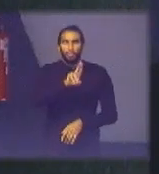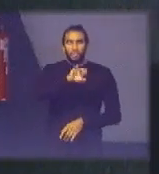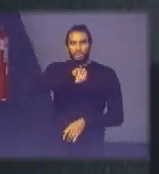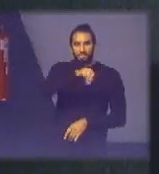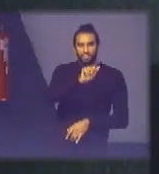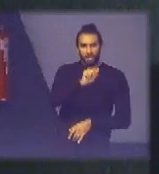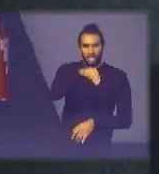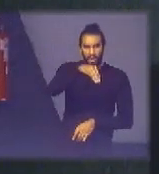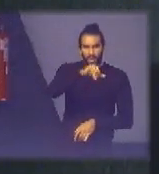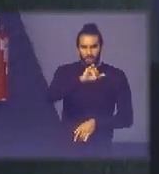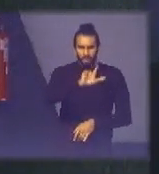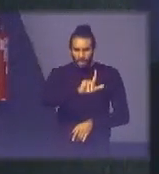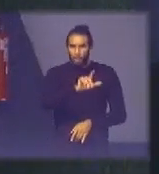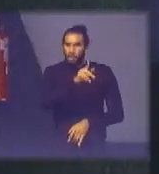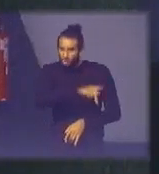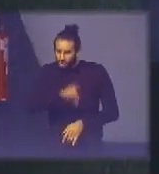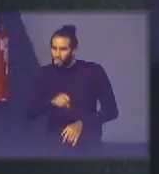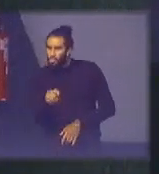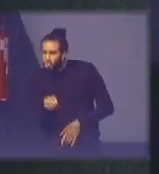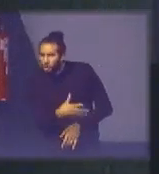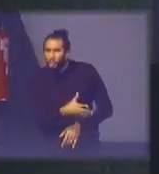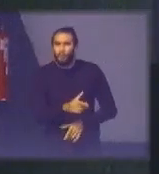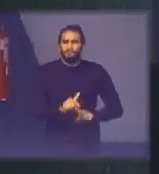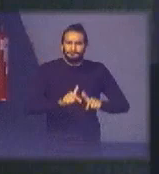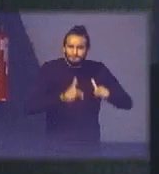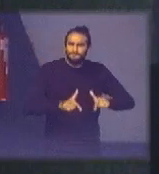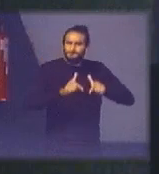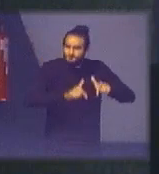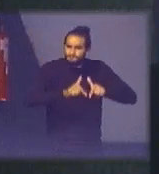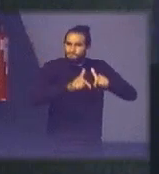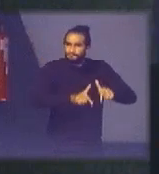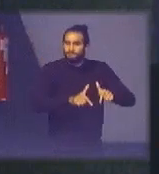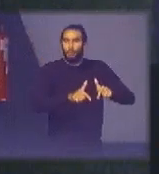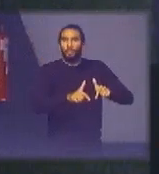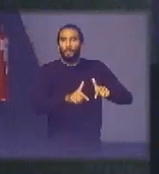professor novo muito atuante conseguiu aí